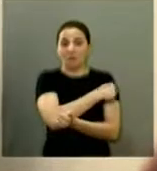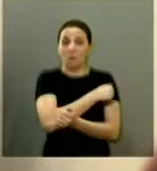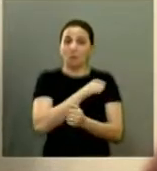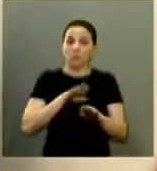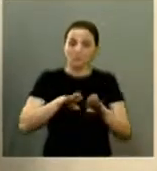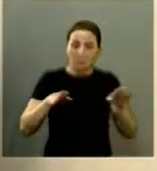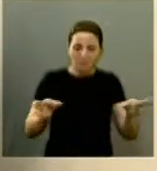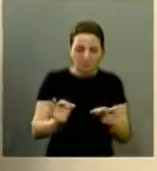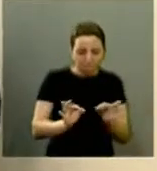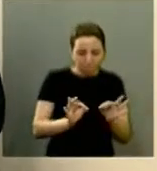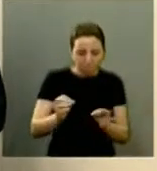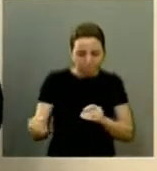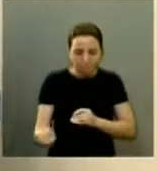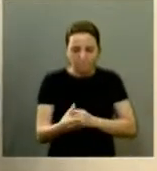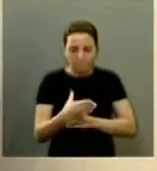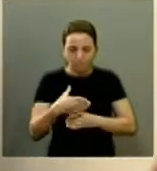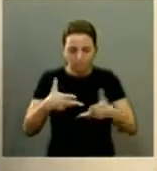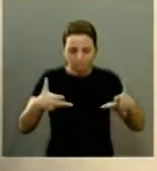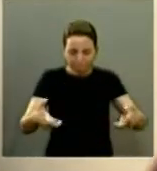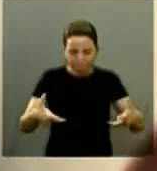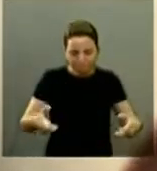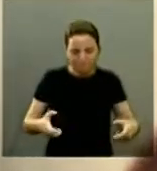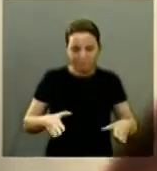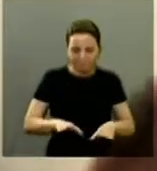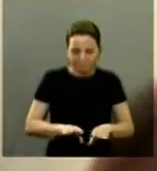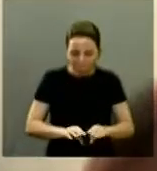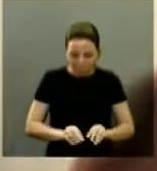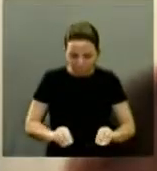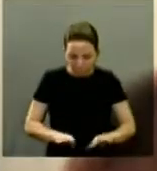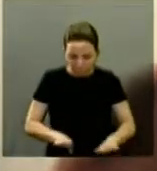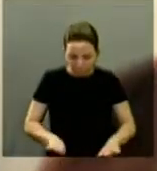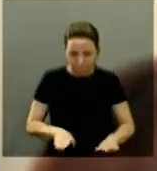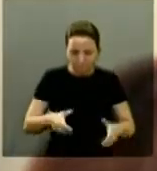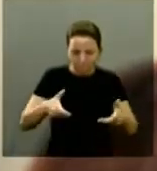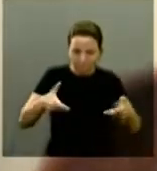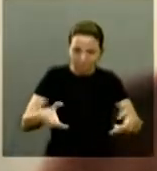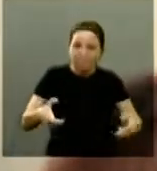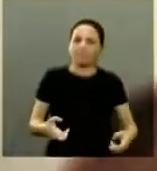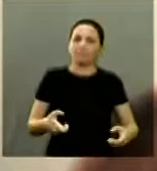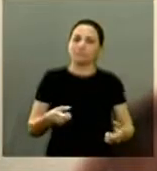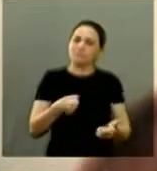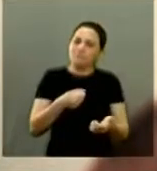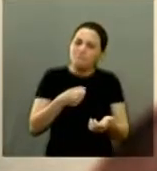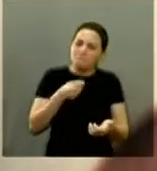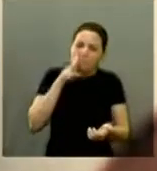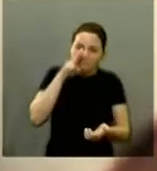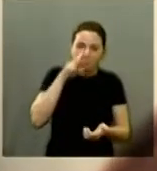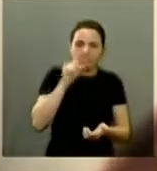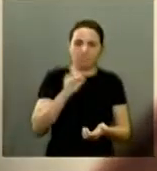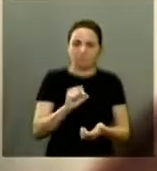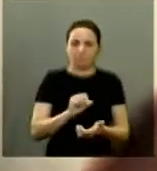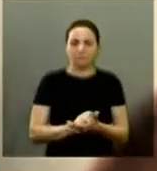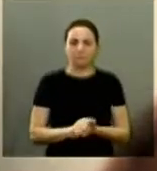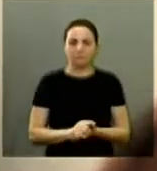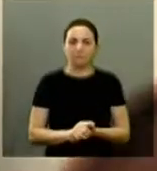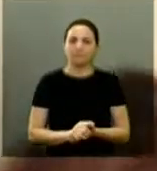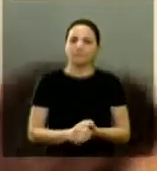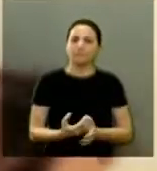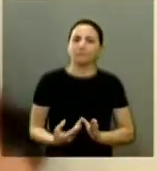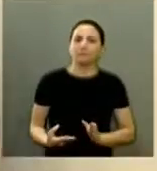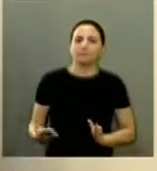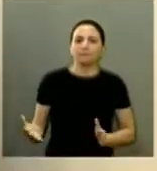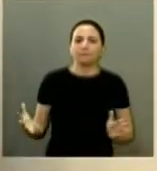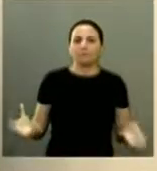novo palco e está sendo chumbado né eu quero agora aqui ressaltar a nossa cidade né